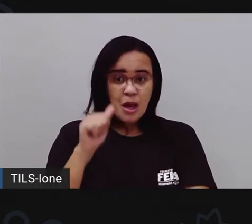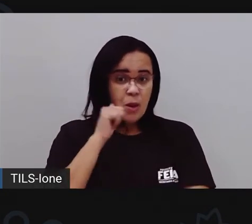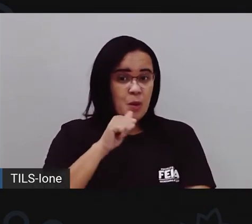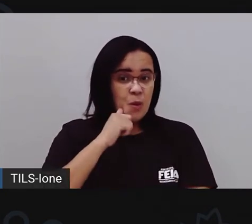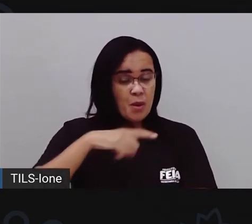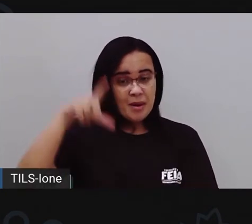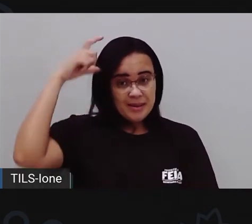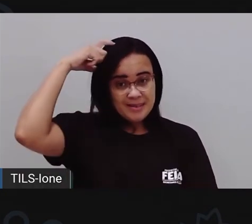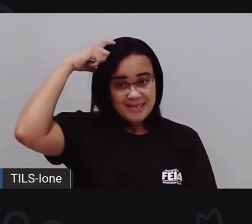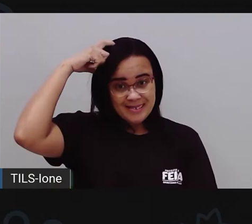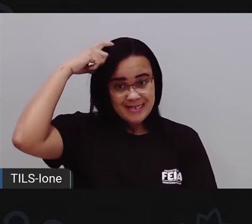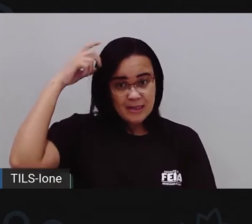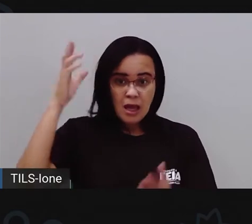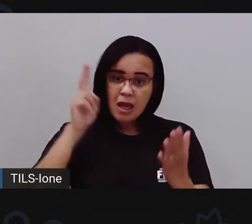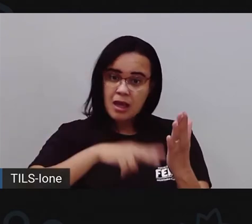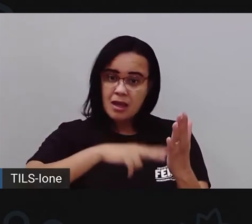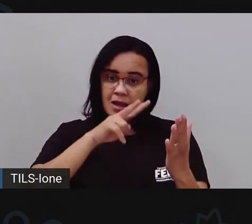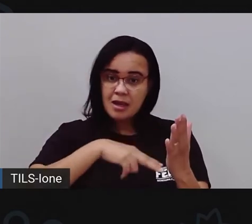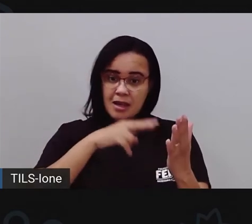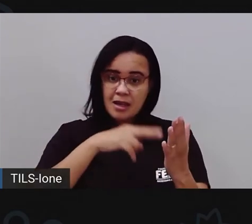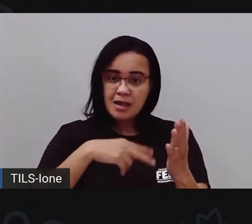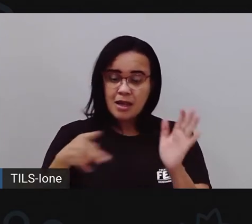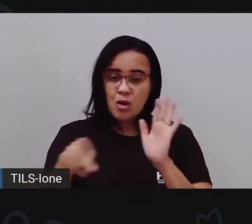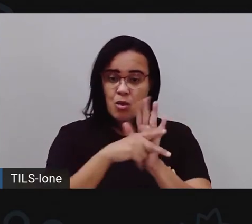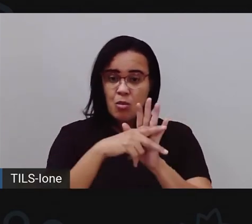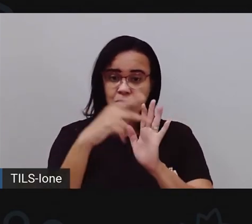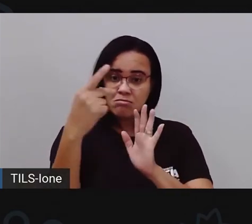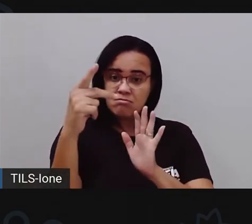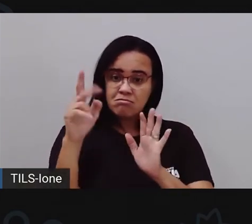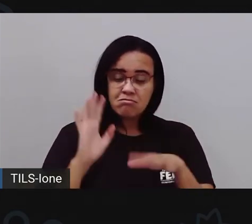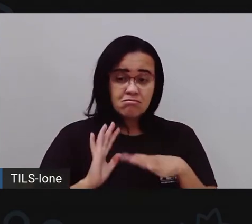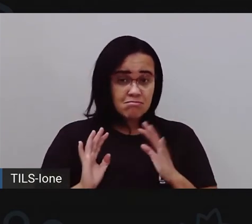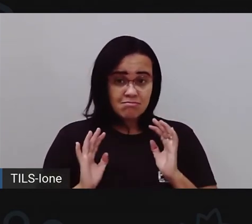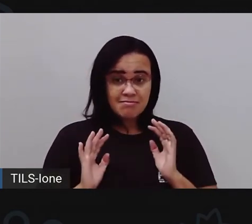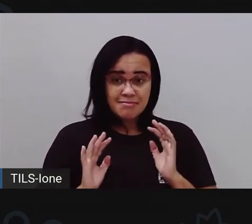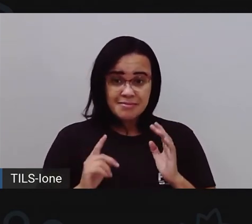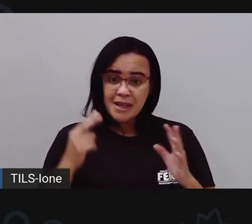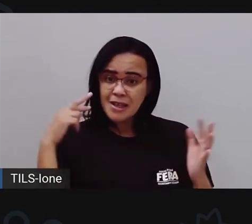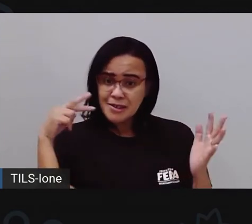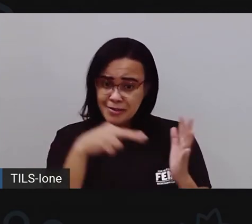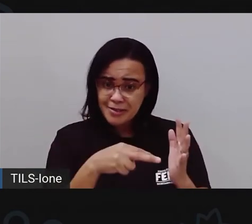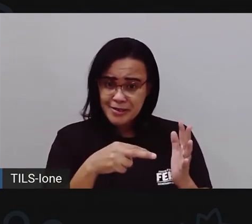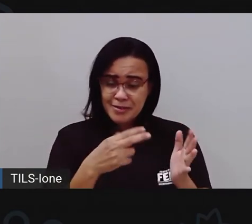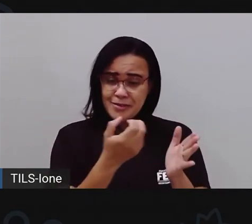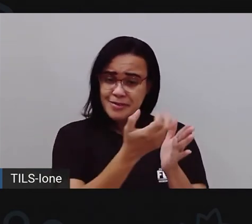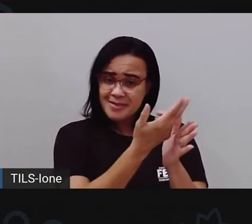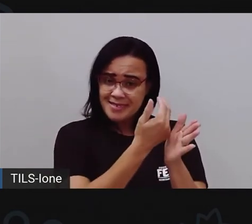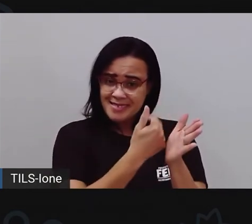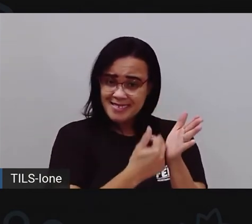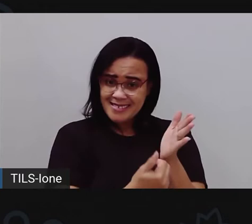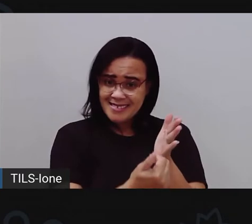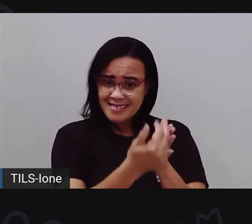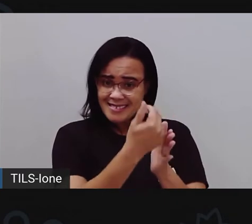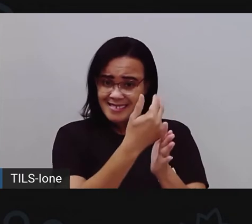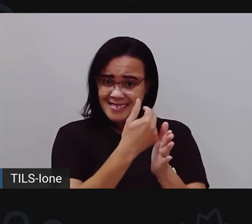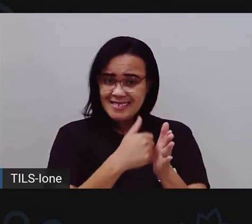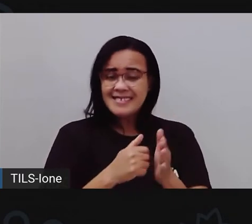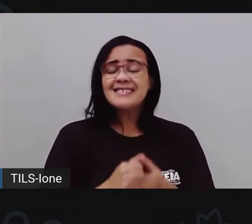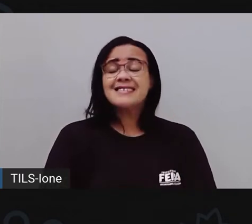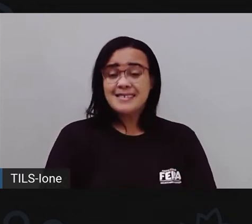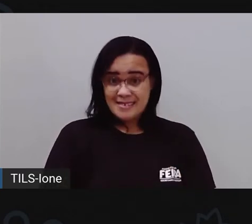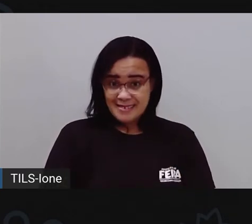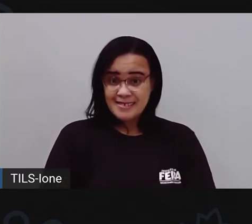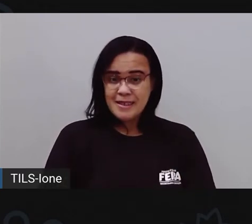dela. Vocês perceberam que não é um desenho, né? Que não é uma imagem de uma princesa